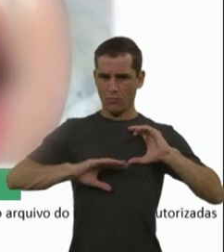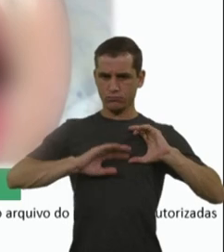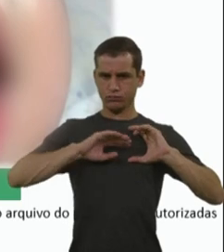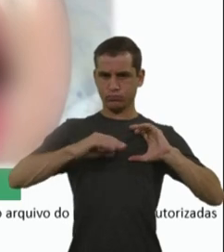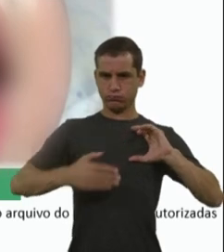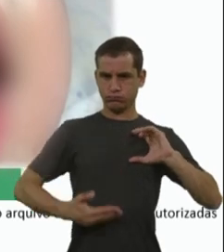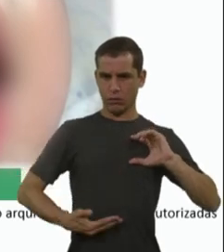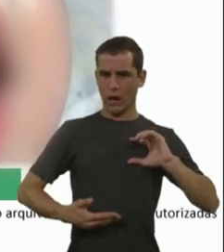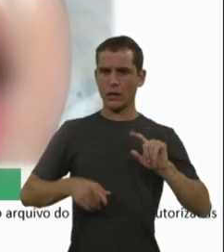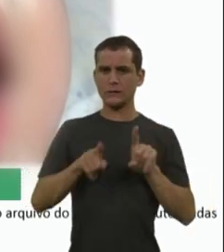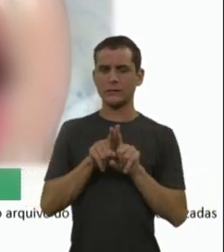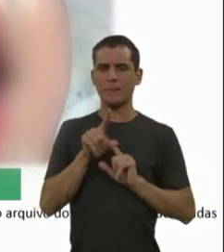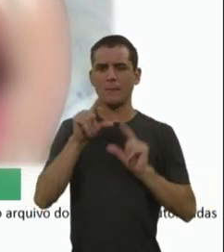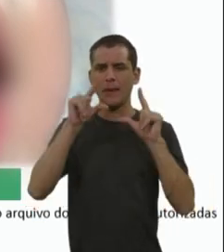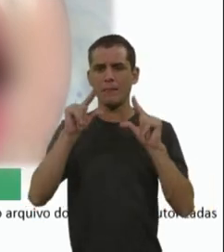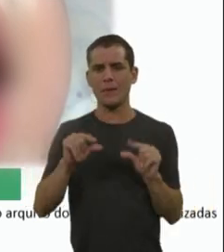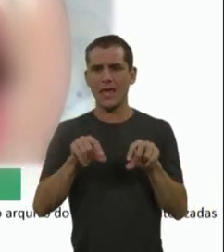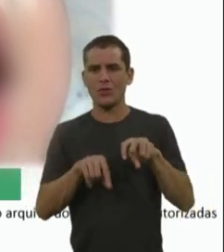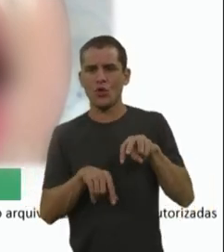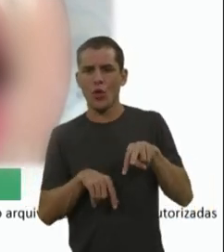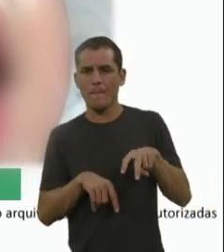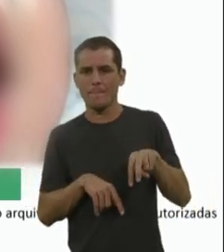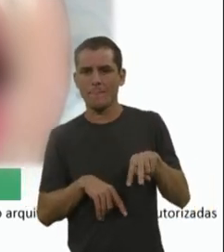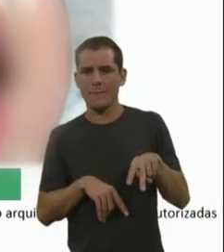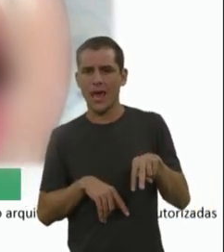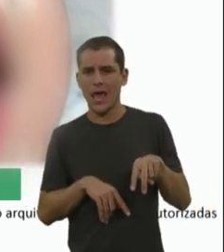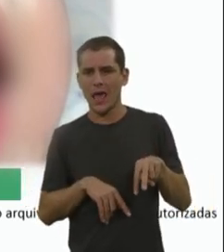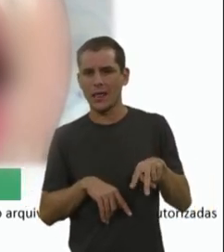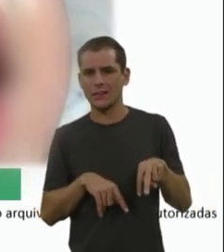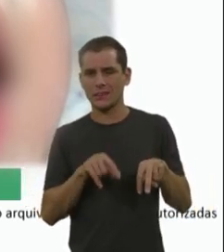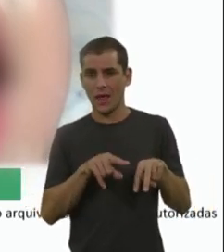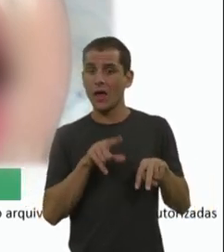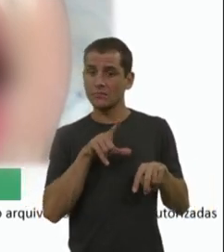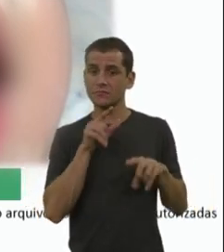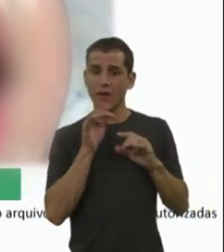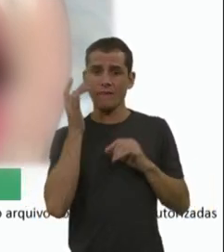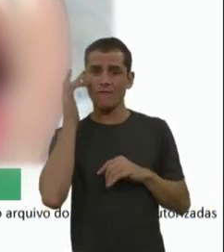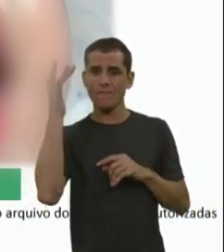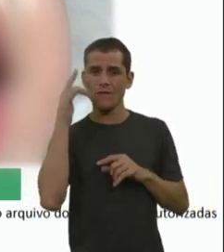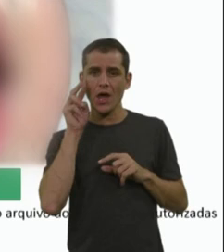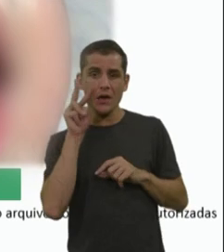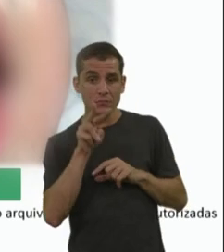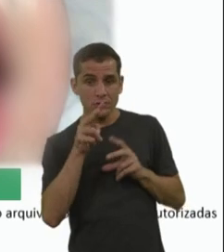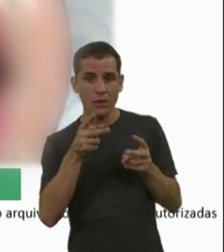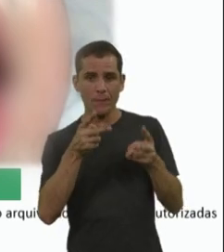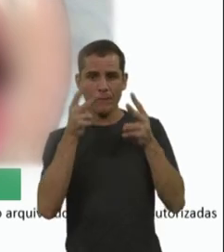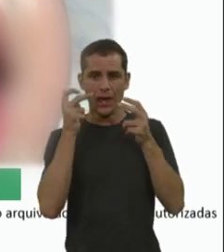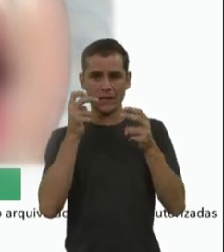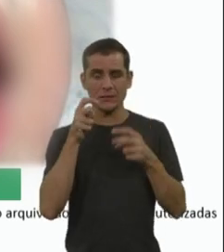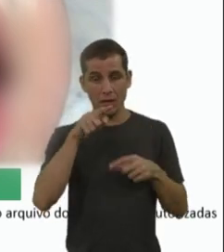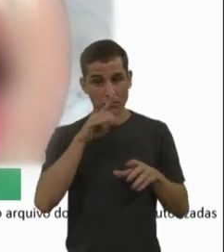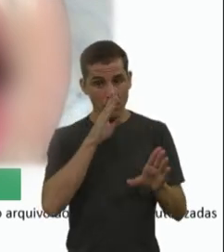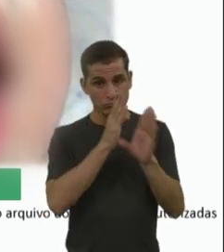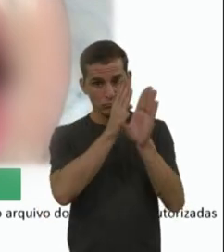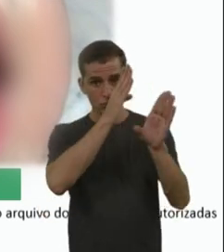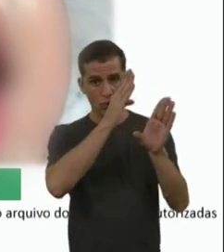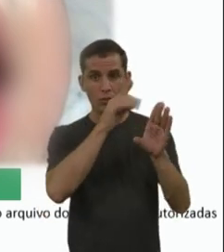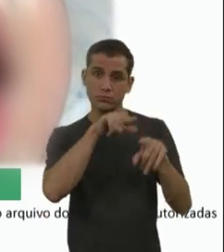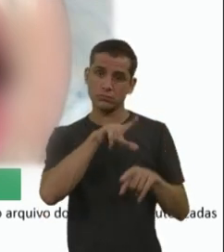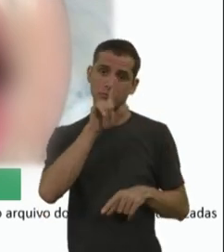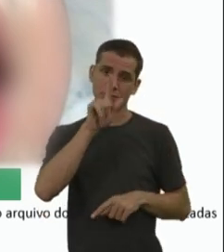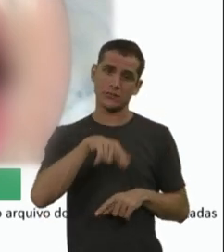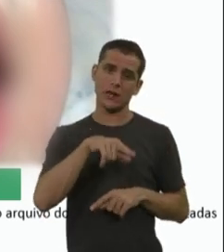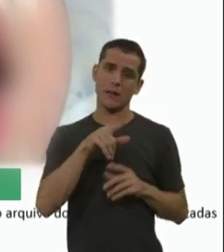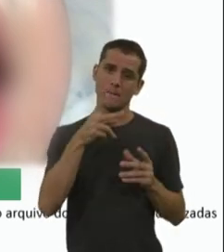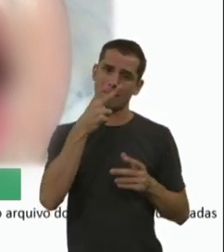inferiores, se tiver fasciculação. Então, o fenótipo, ele é muito fácil. Então, se eu encontrar isso num bebê, é muito grande a chance de eu estar